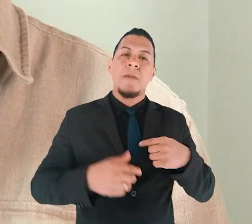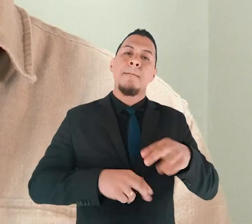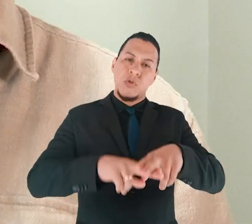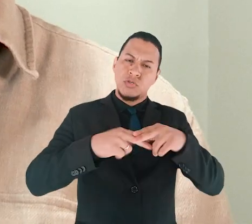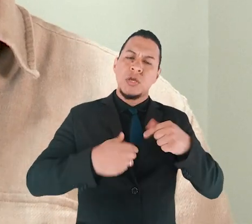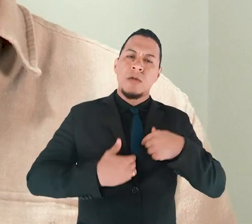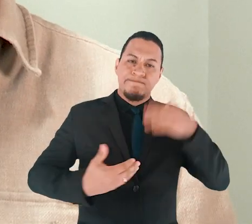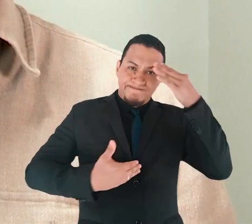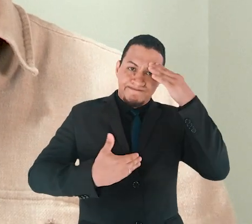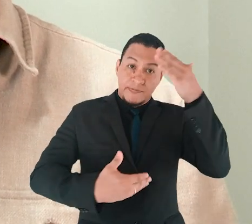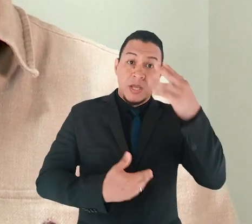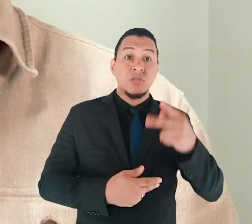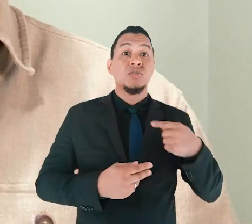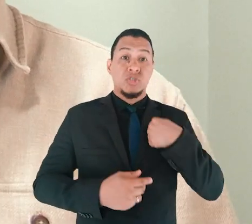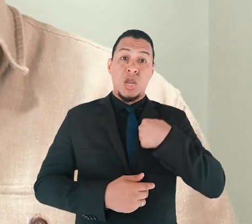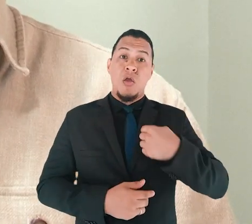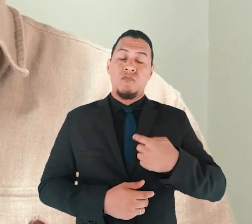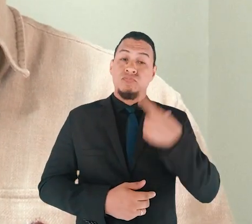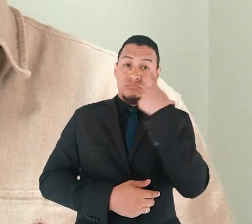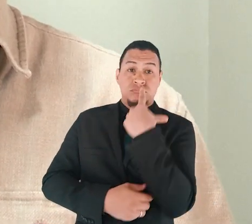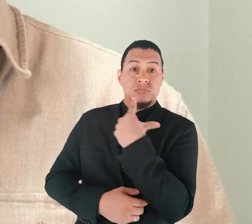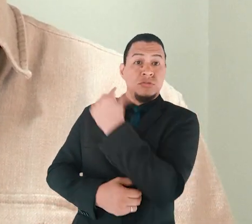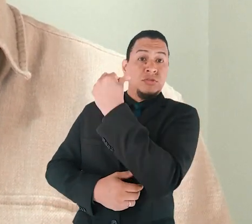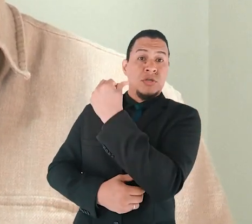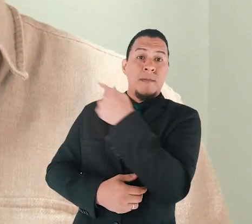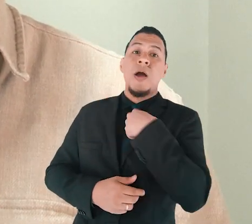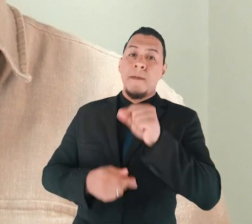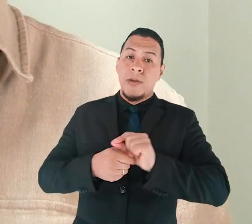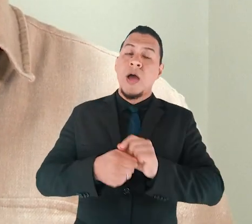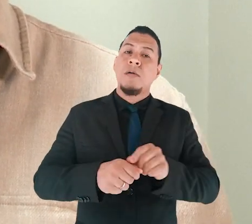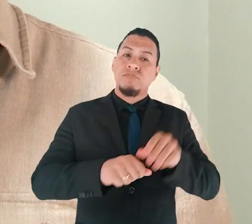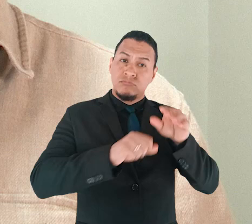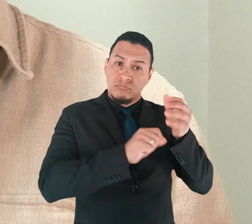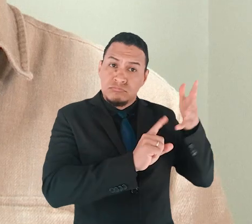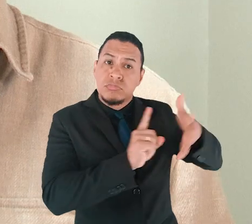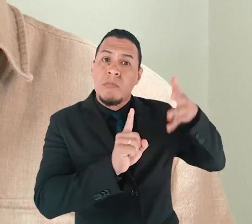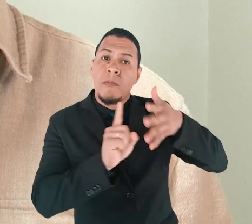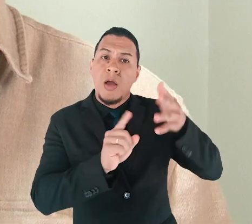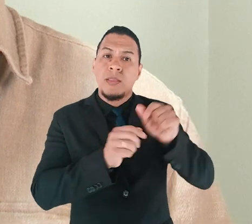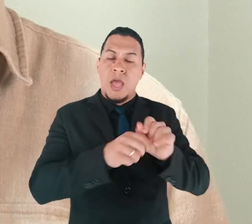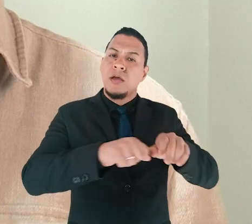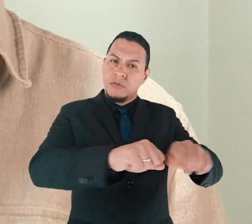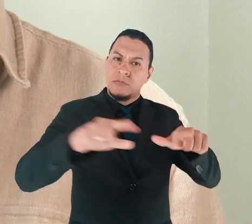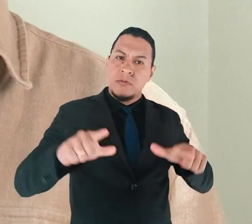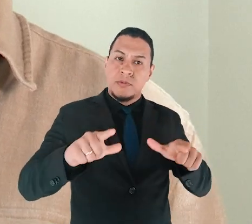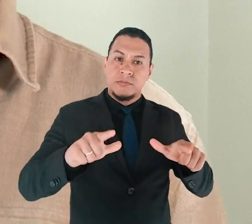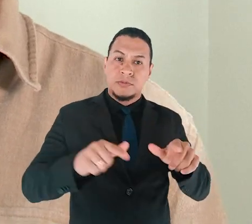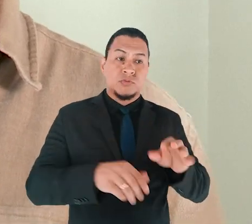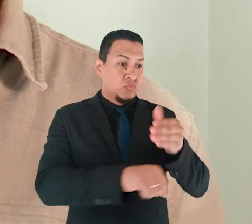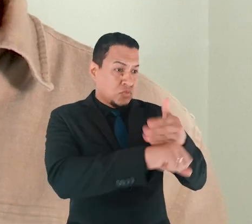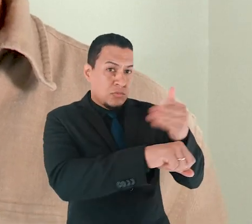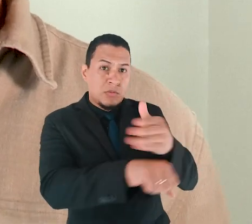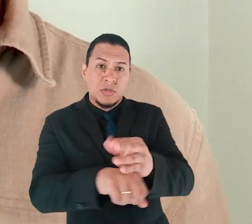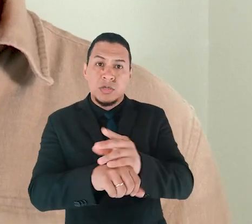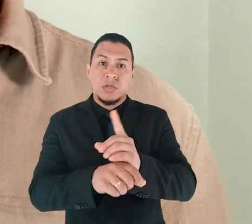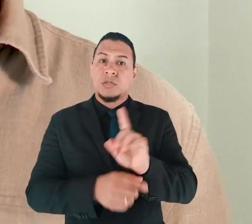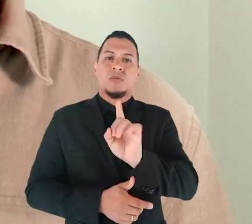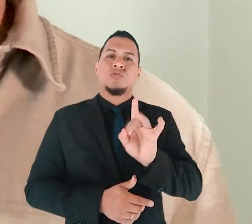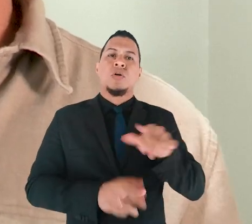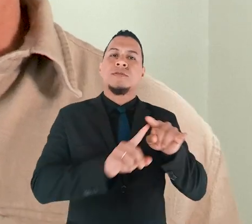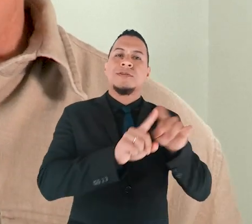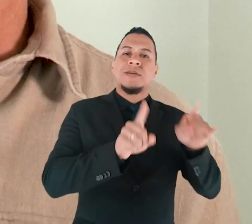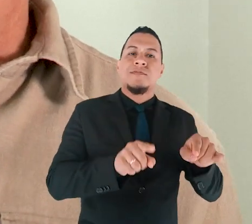satisfação de ser convidado para participar nos cursos de formação. Isso não apenas de servidores,